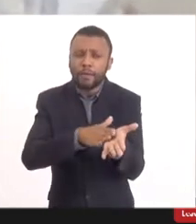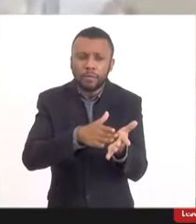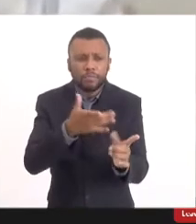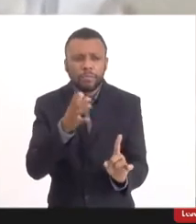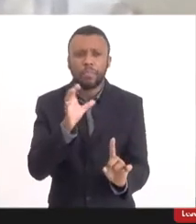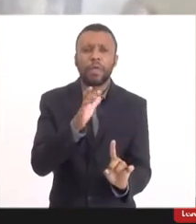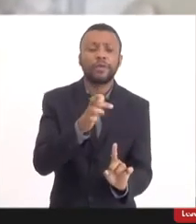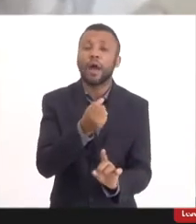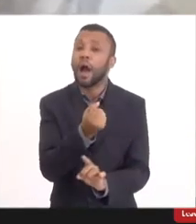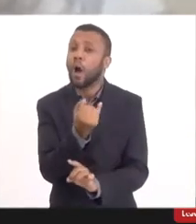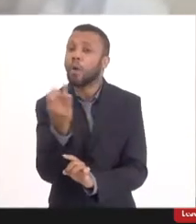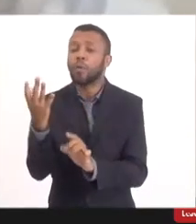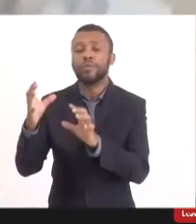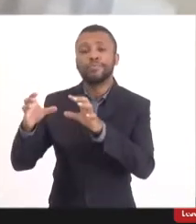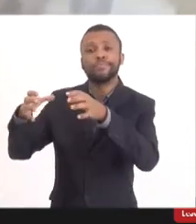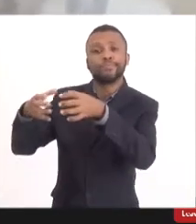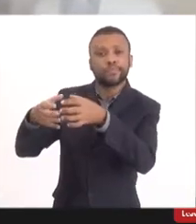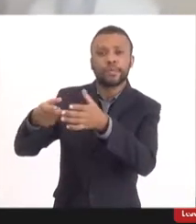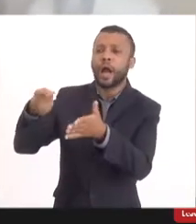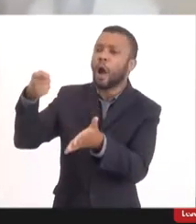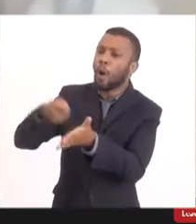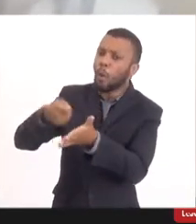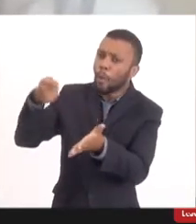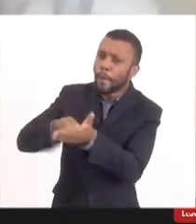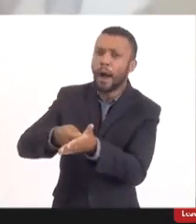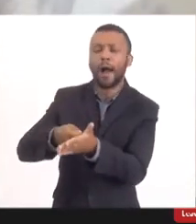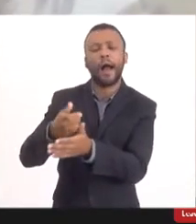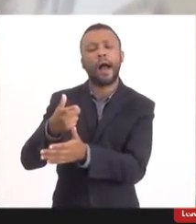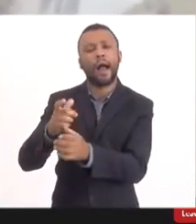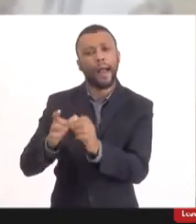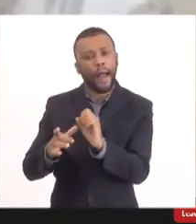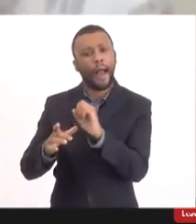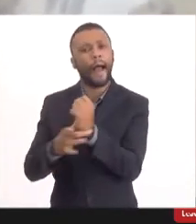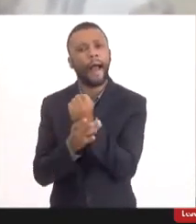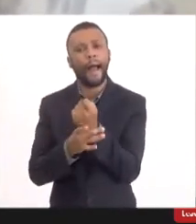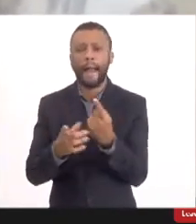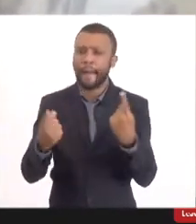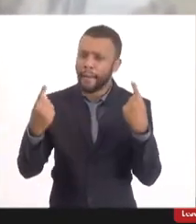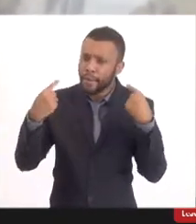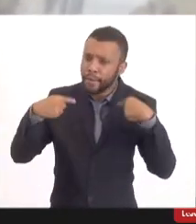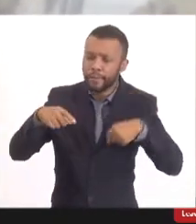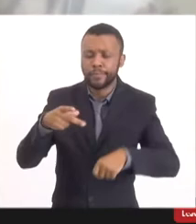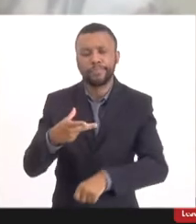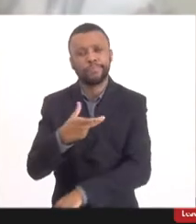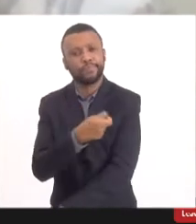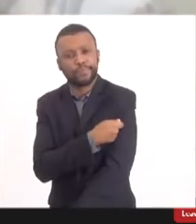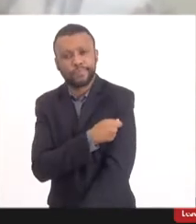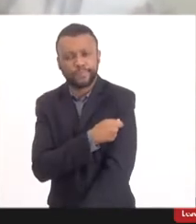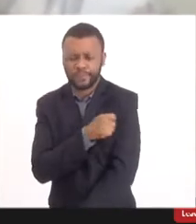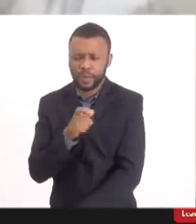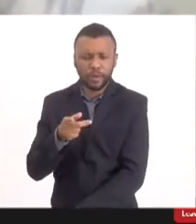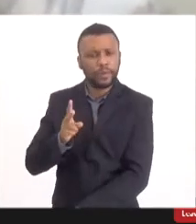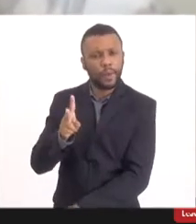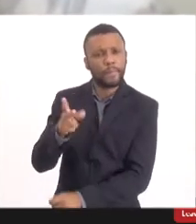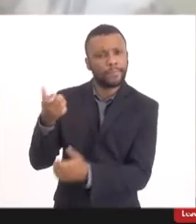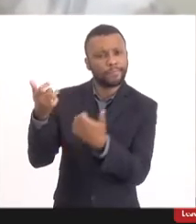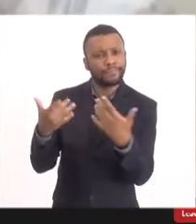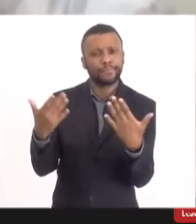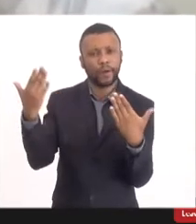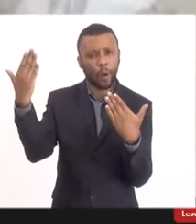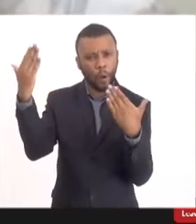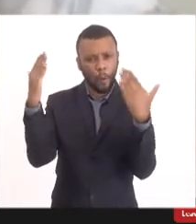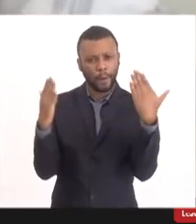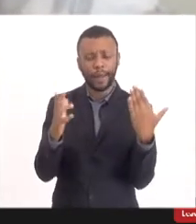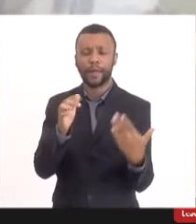alguns segmentos públicos, que é cobrar a imunização. Eu costumo usar uma analogia que a